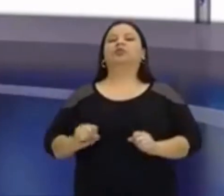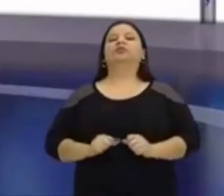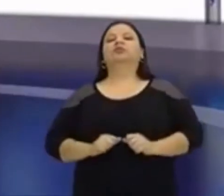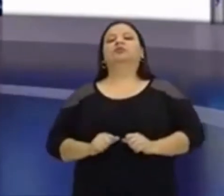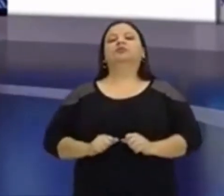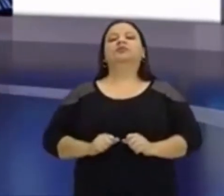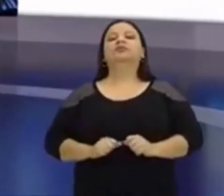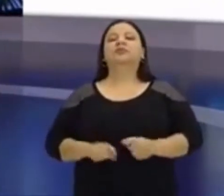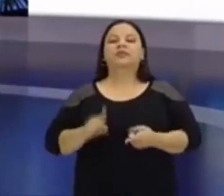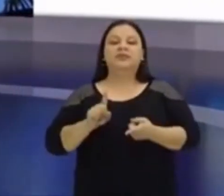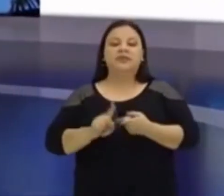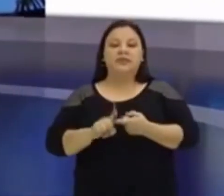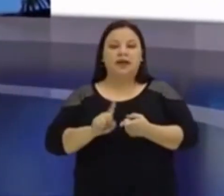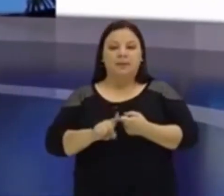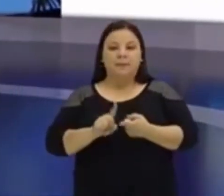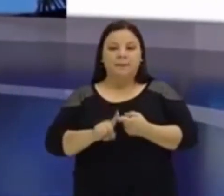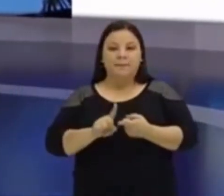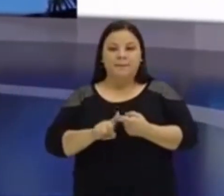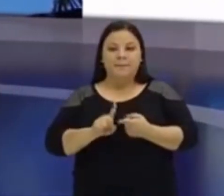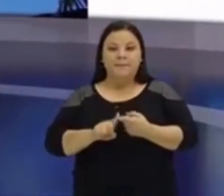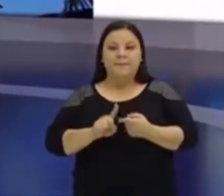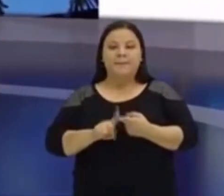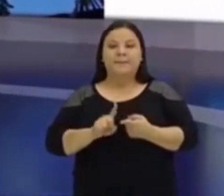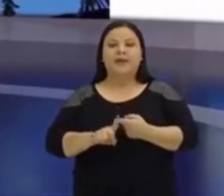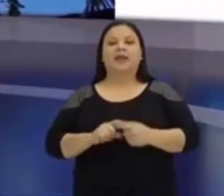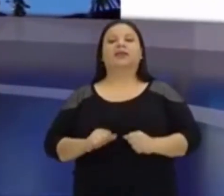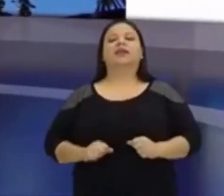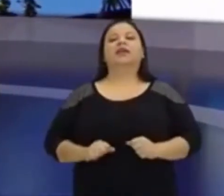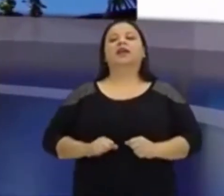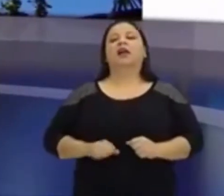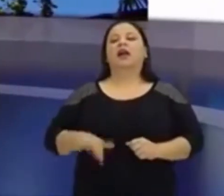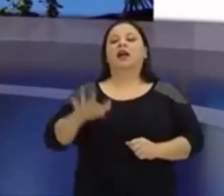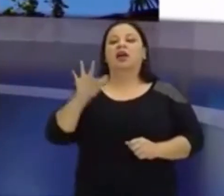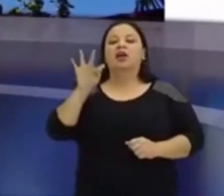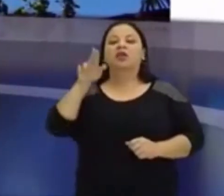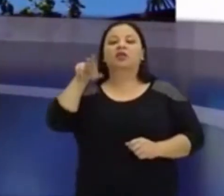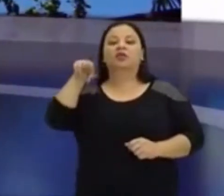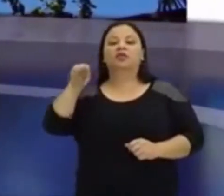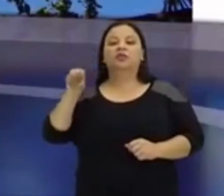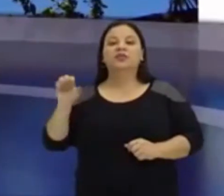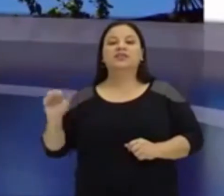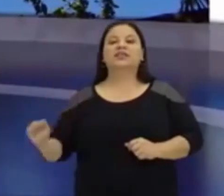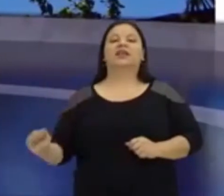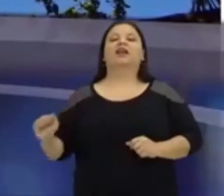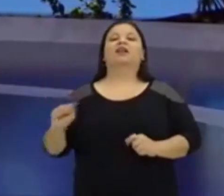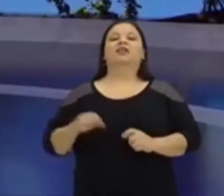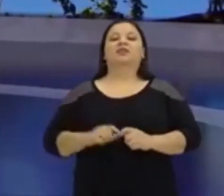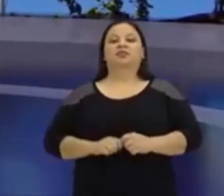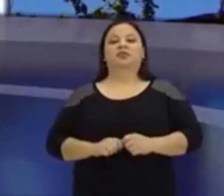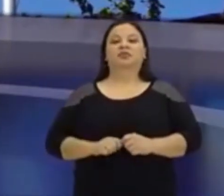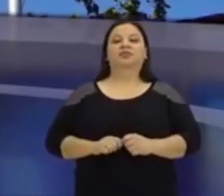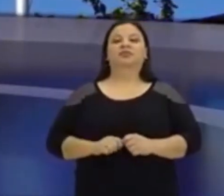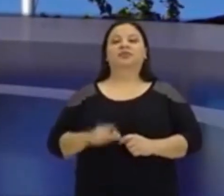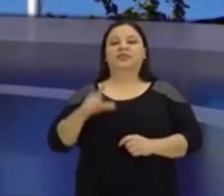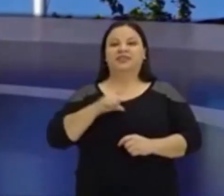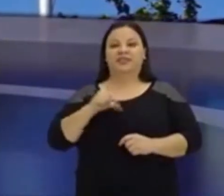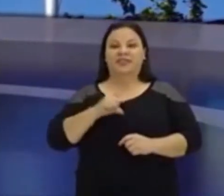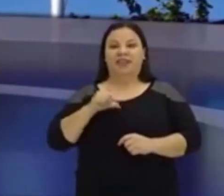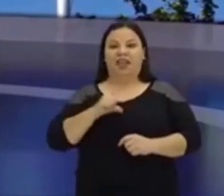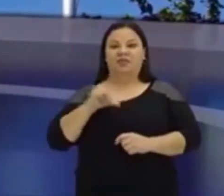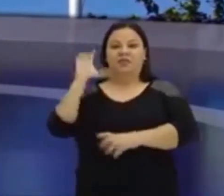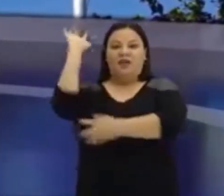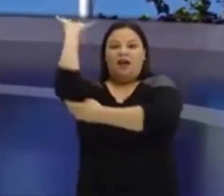passado também, do nono ano, que na função do segundo grau, a gente tem a nossa do quê? Olha aqui como está passando. As antenas